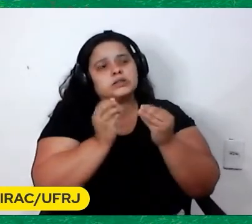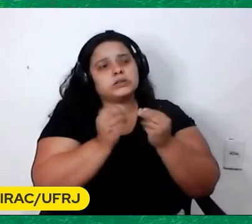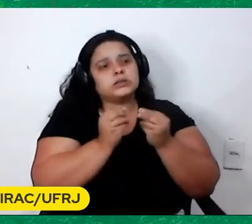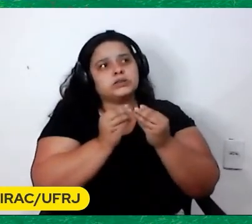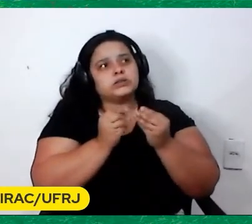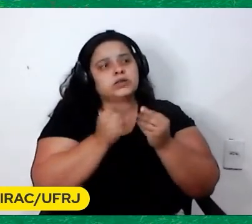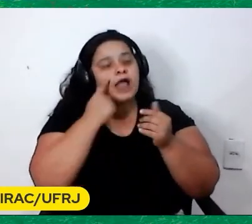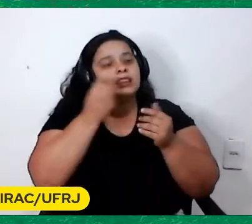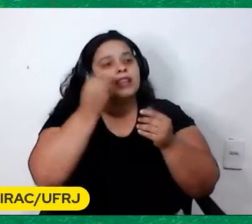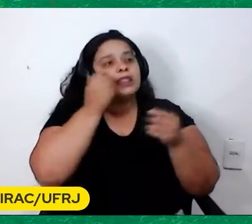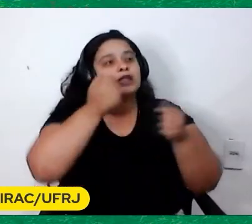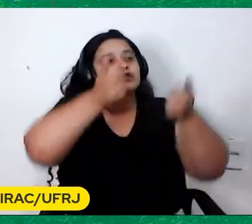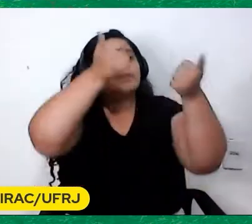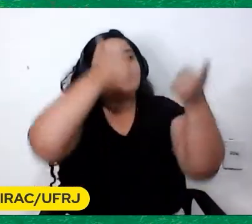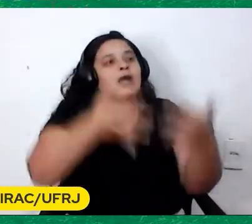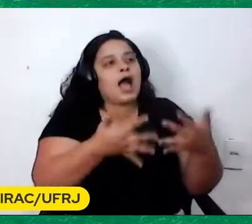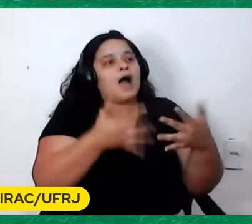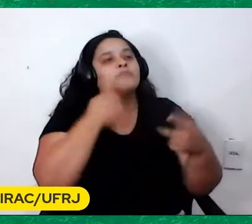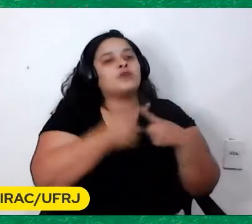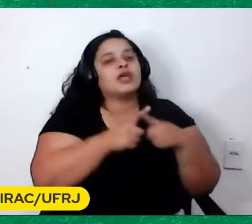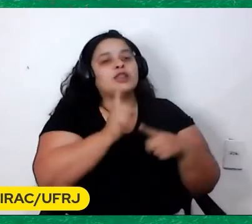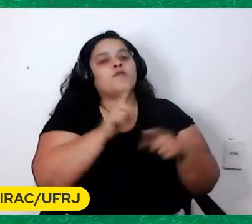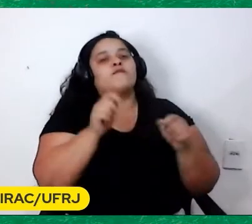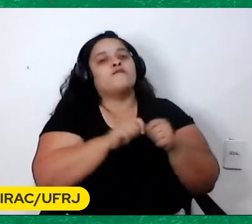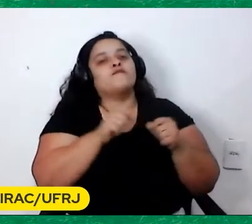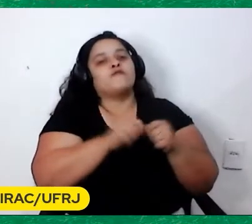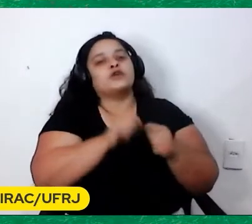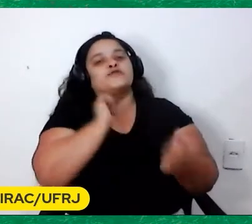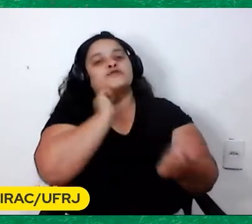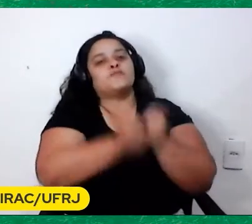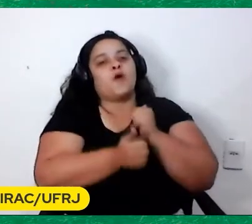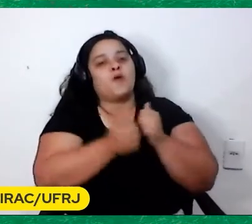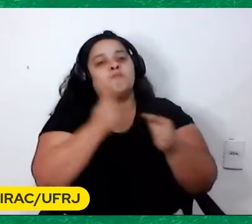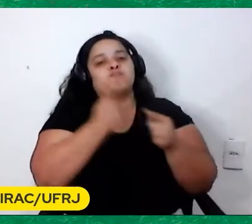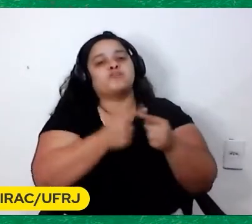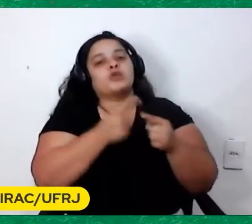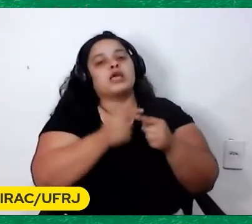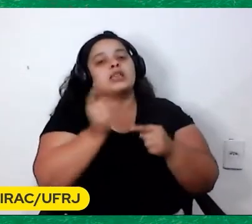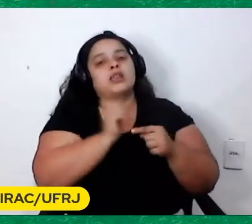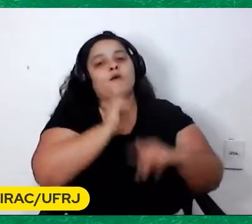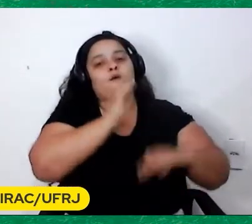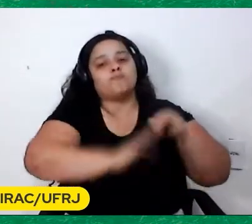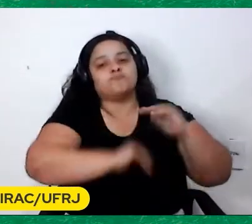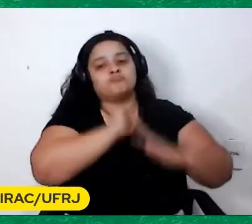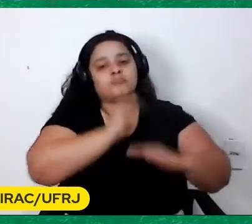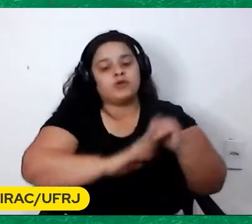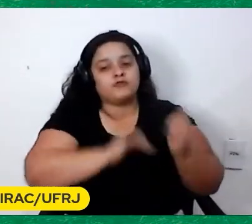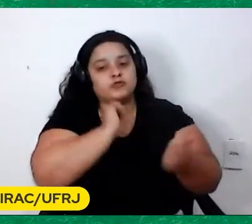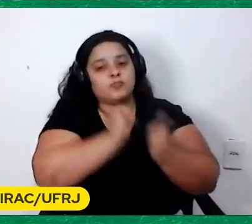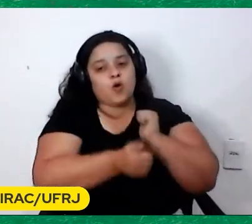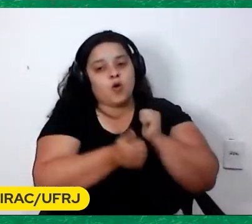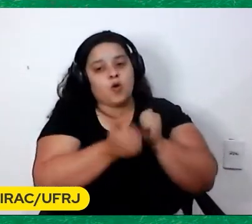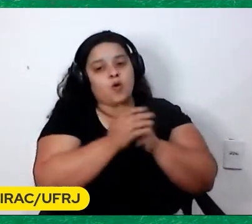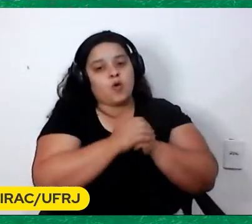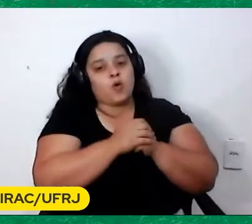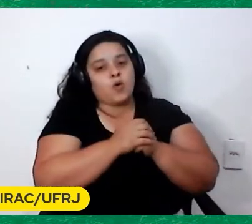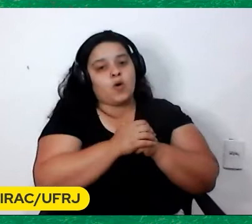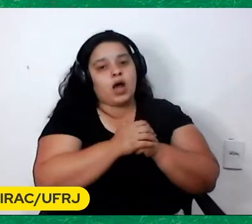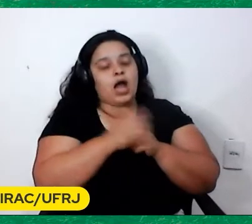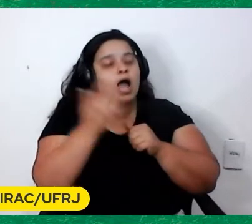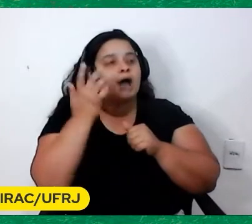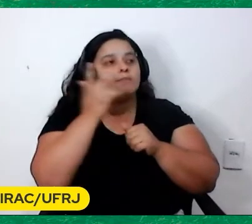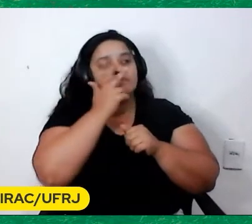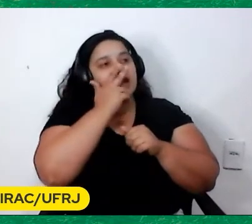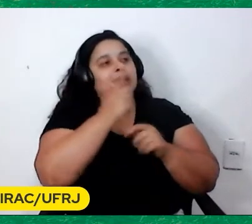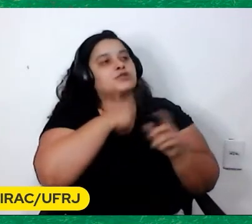explicar Por que ele não fez futebol Uma coisa assim Eu não fiz Eu mudei Eu mudei de área Porque